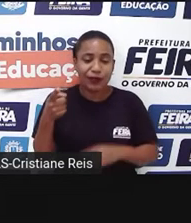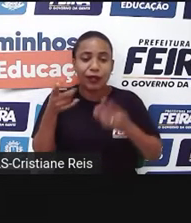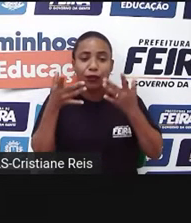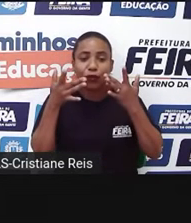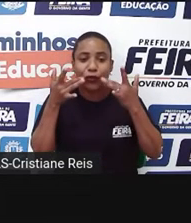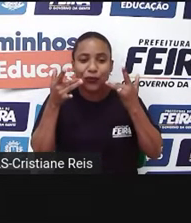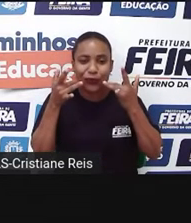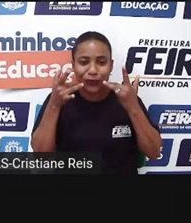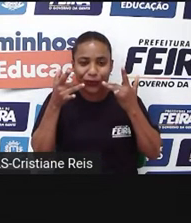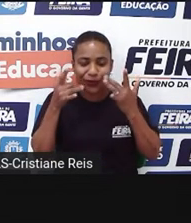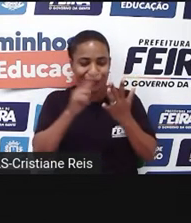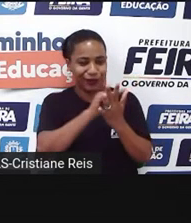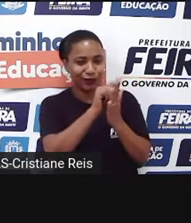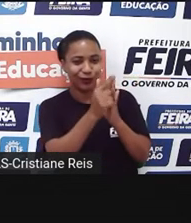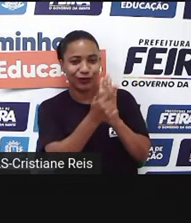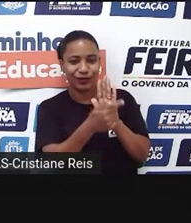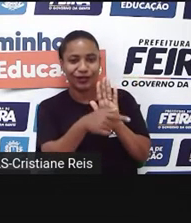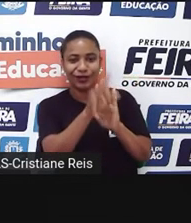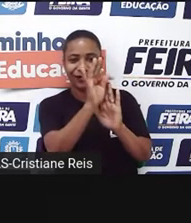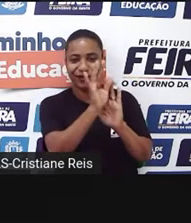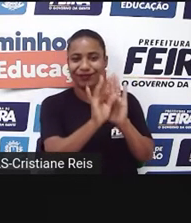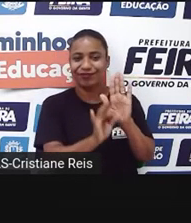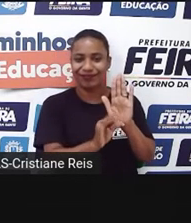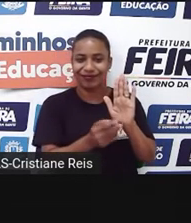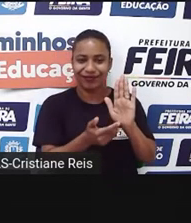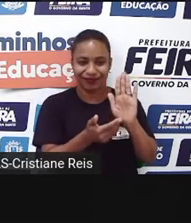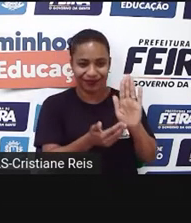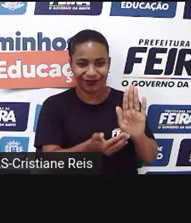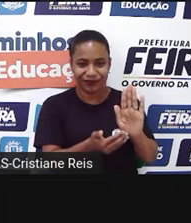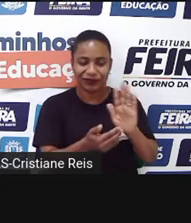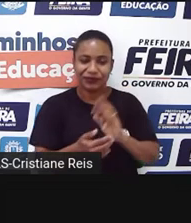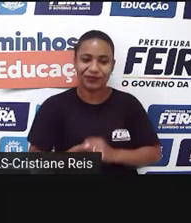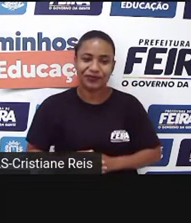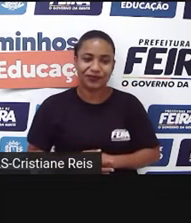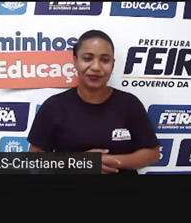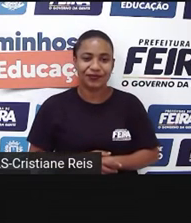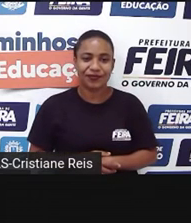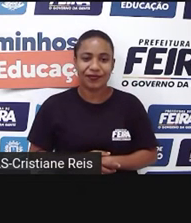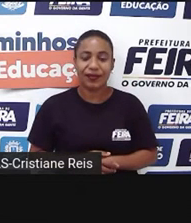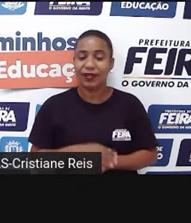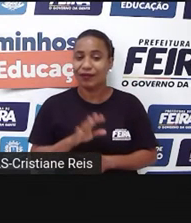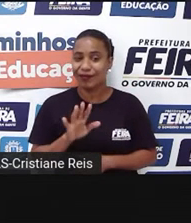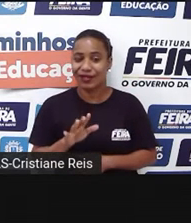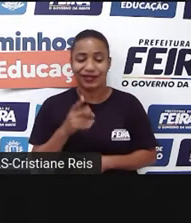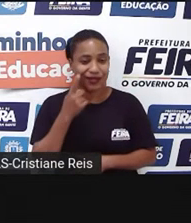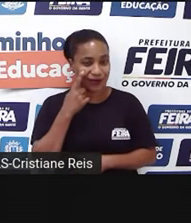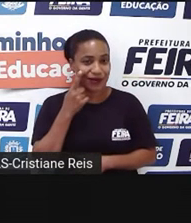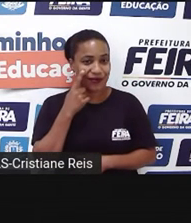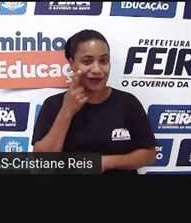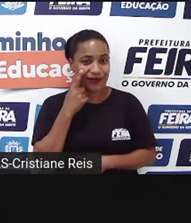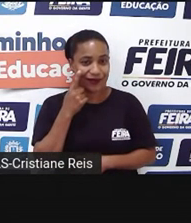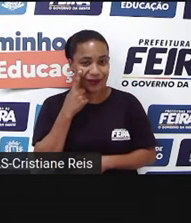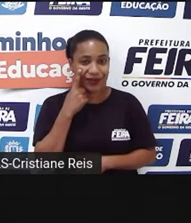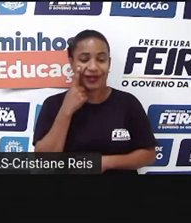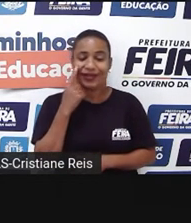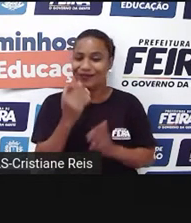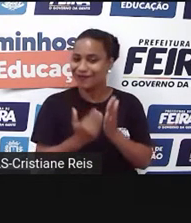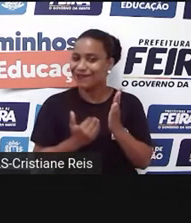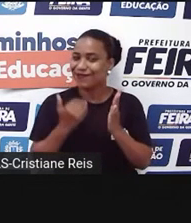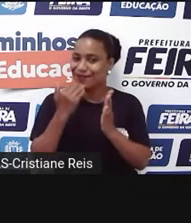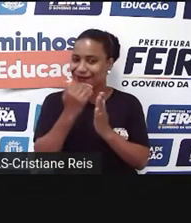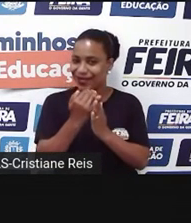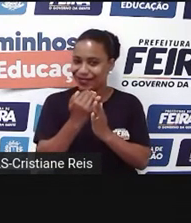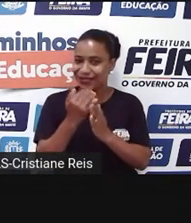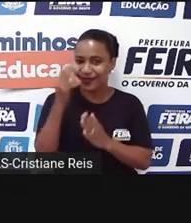vocês terem uma ideia de como é a organização desse gênero textual. Mas, vamos comigo que a gente tem um pouco mais